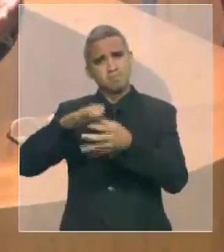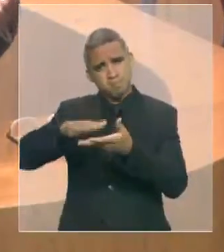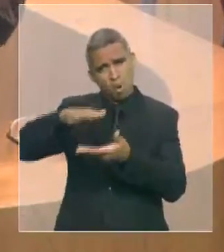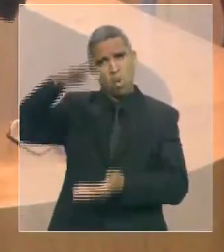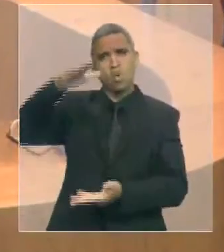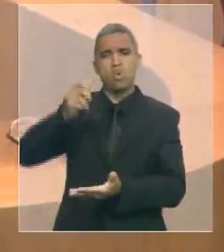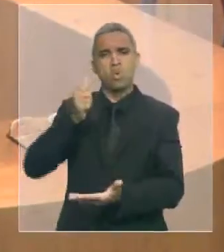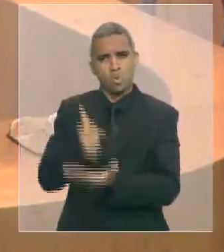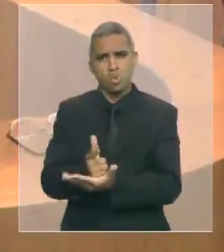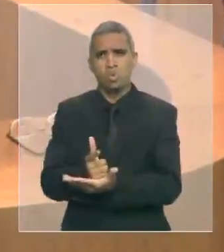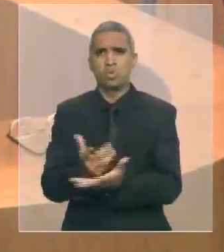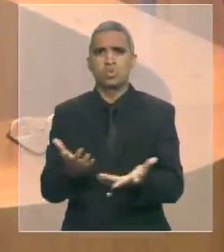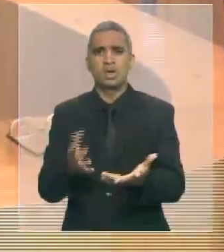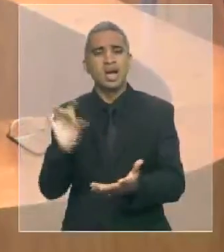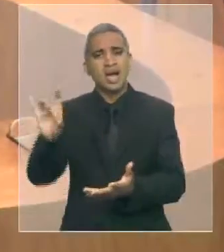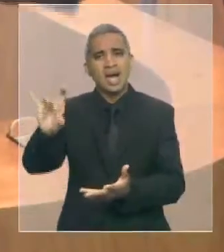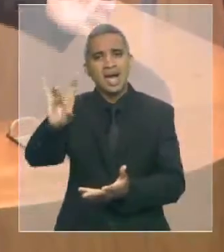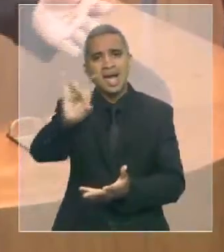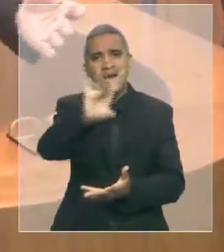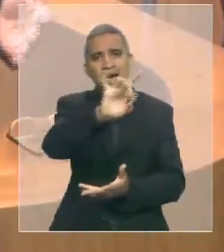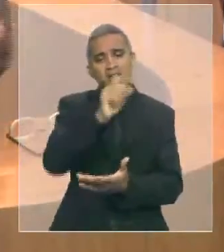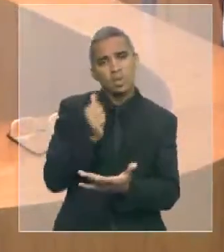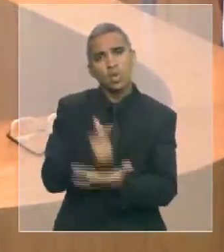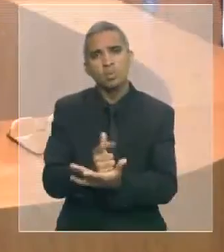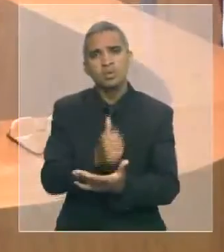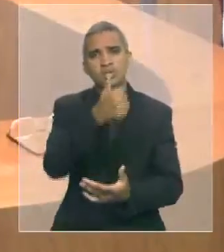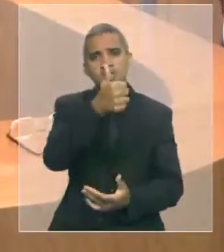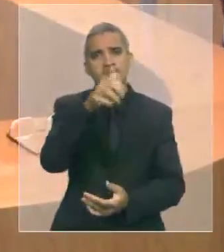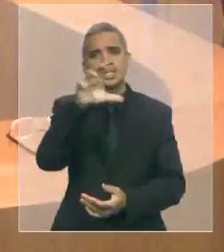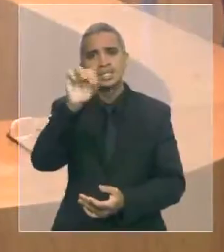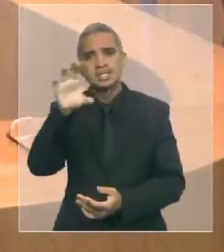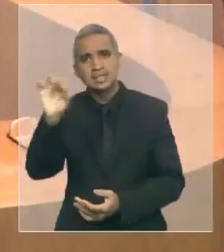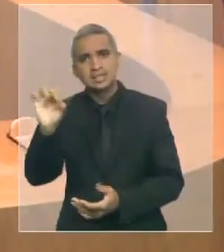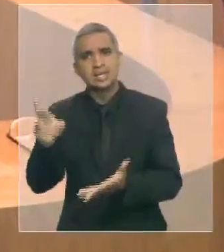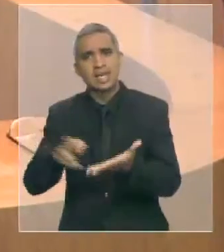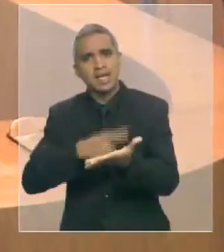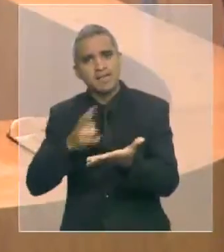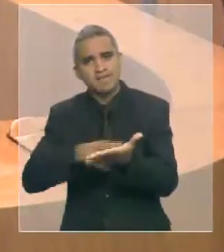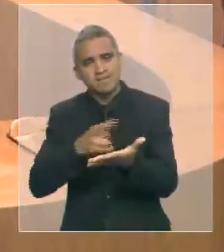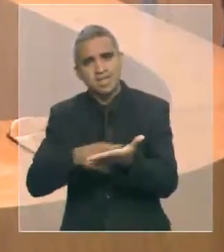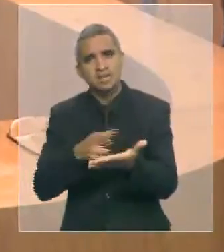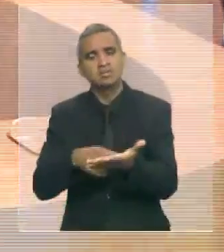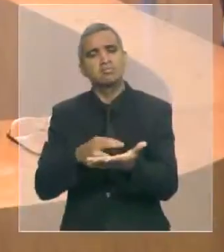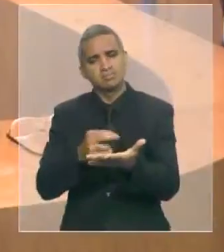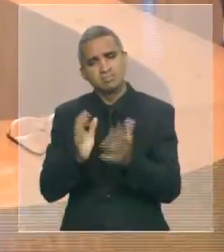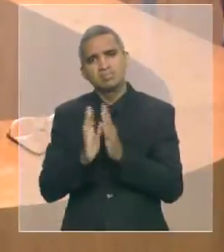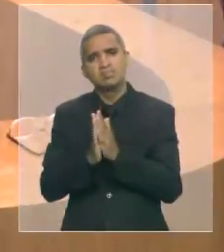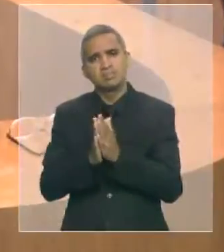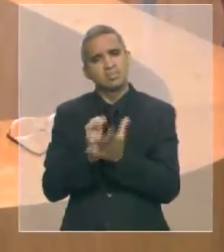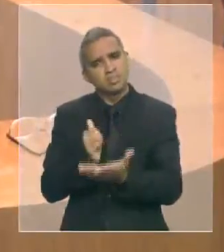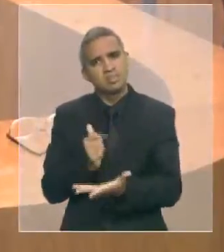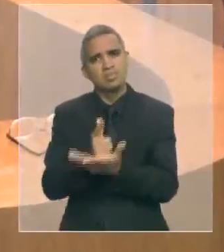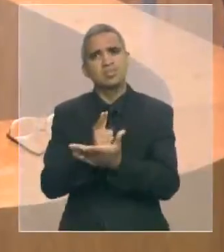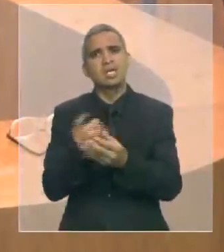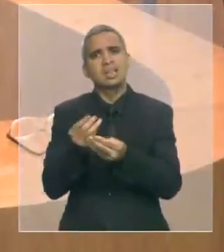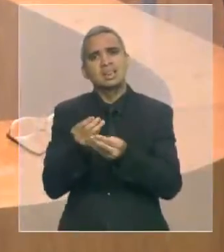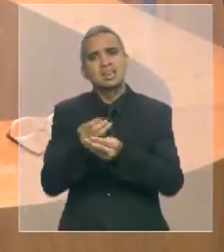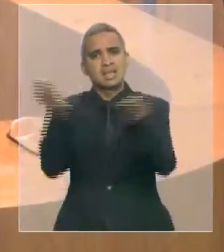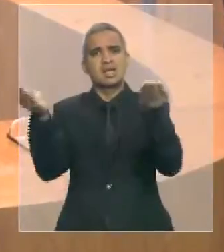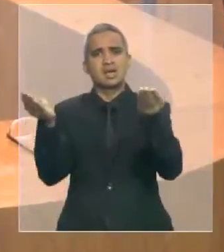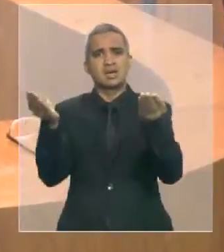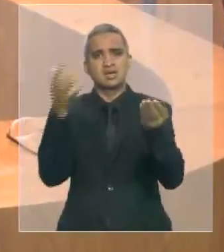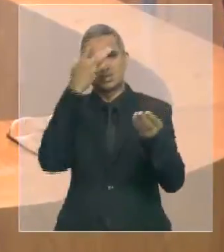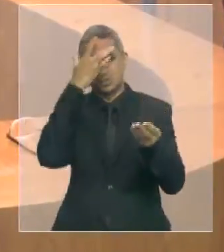se pudessem comprar, cada um dos parlamentares comprasse 100 dessas aqui, para dar para os seus eleitores, correligionários,